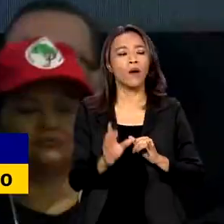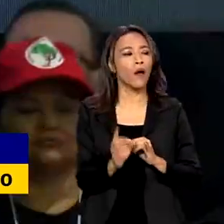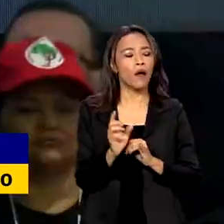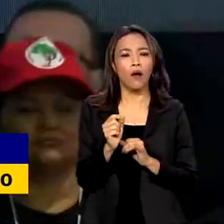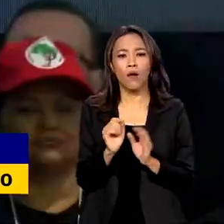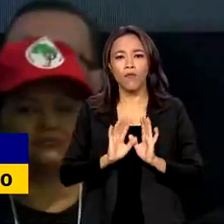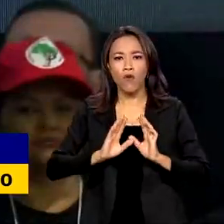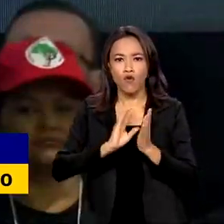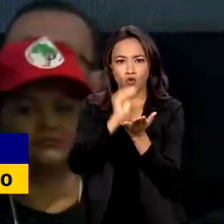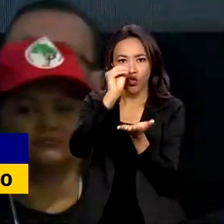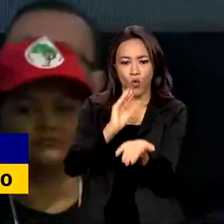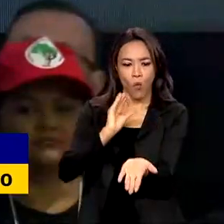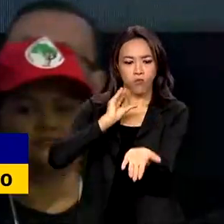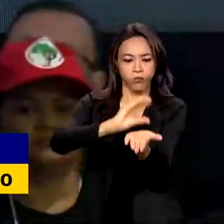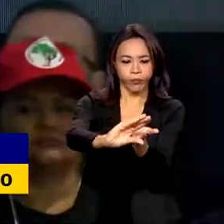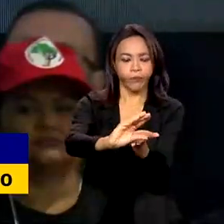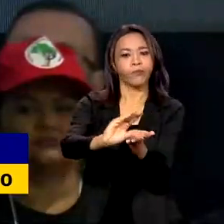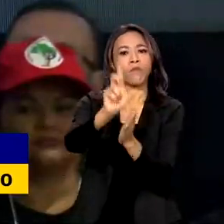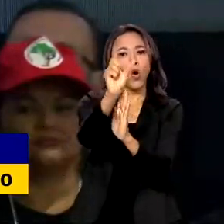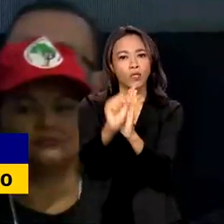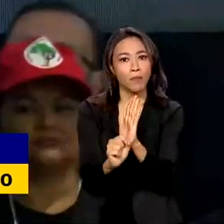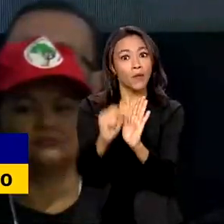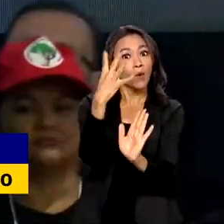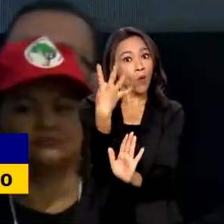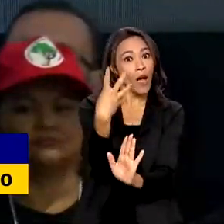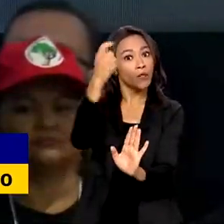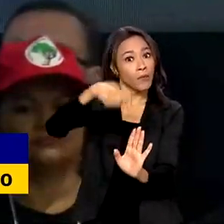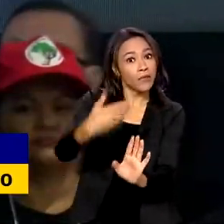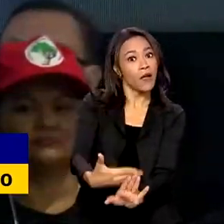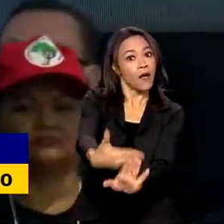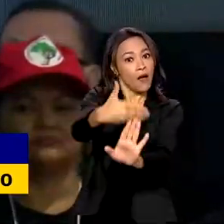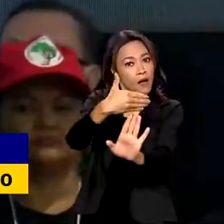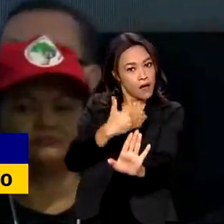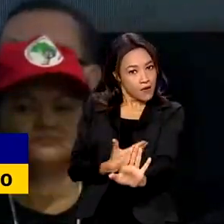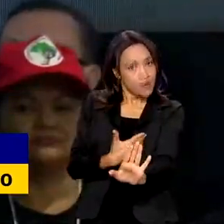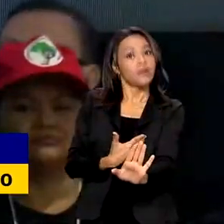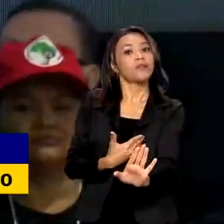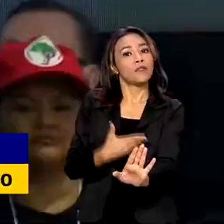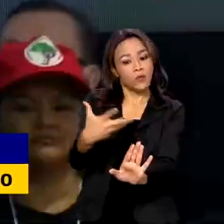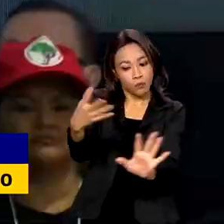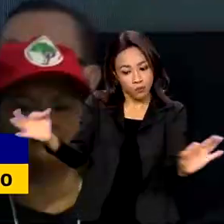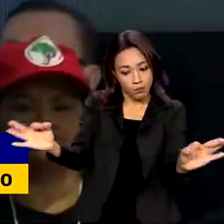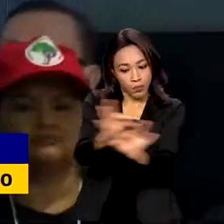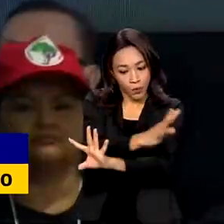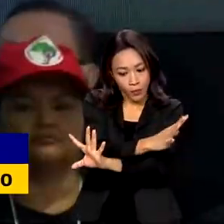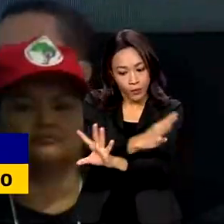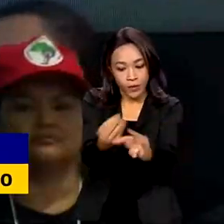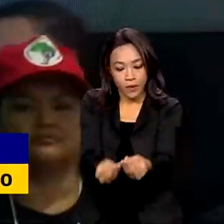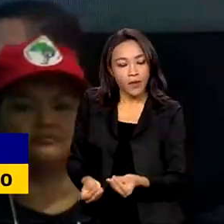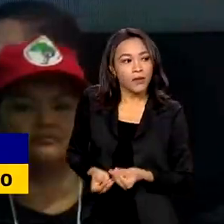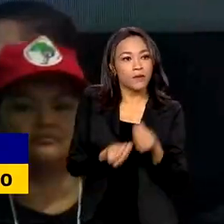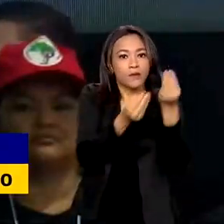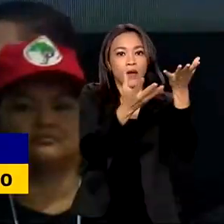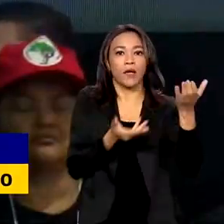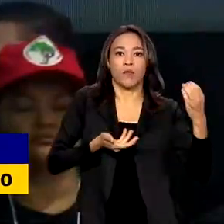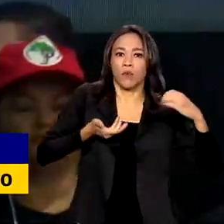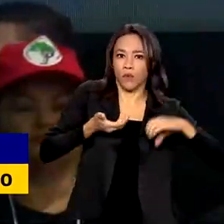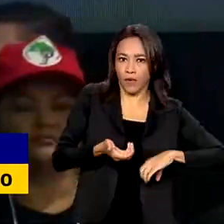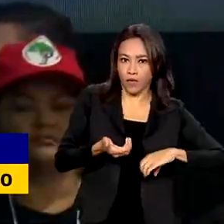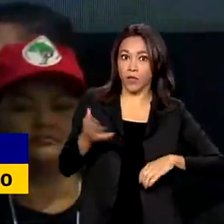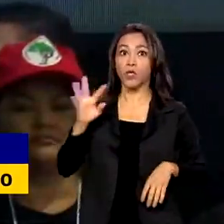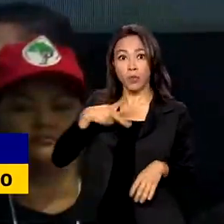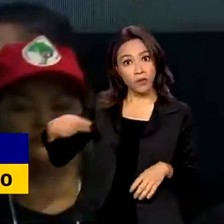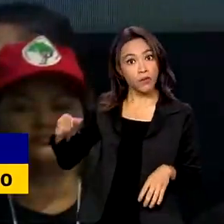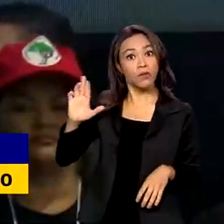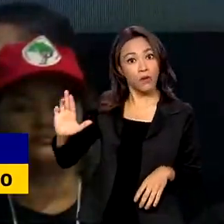O orçamento deverá ser apresentado quatro meses antes de encerrar esse exercício ao Congresso Nacional e o presidente quer mandar um orçamento